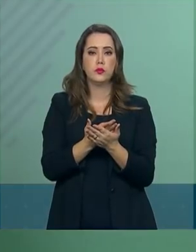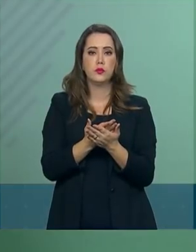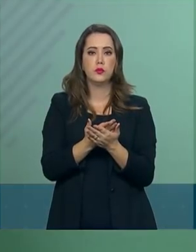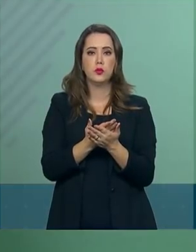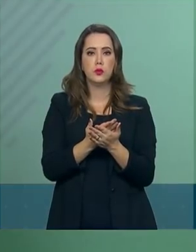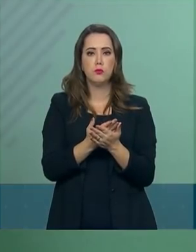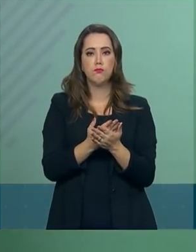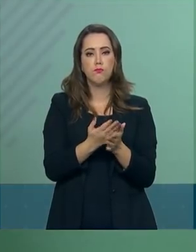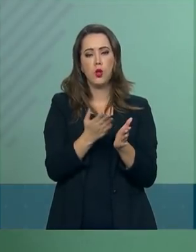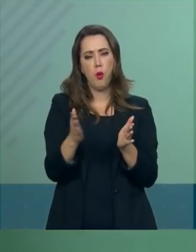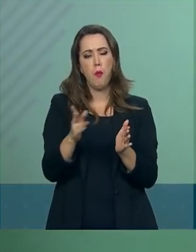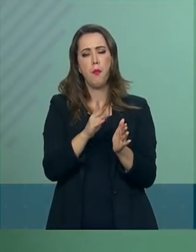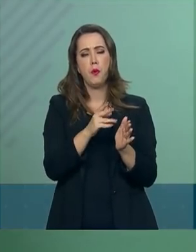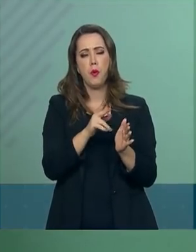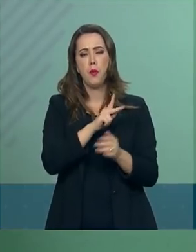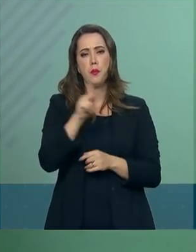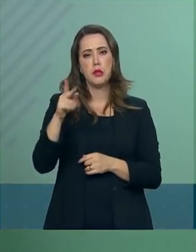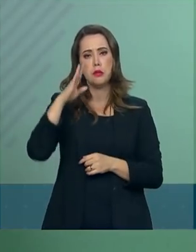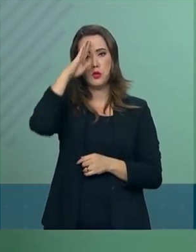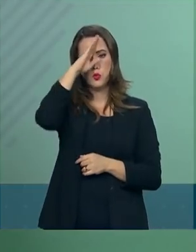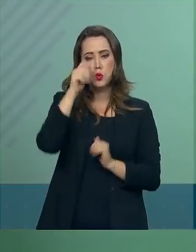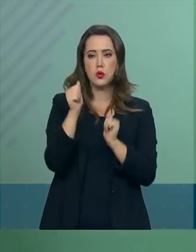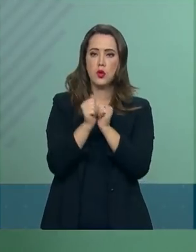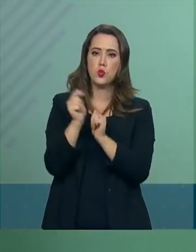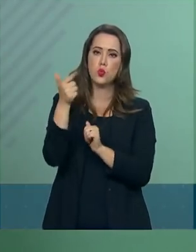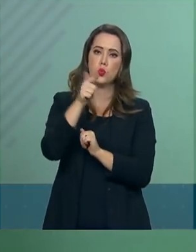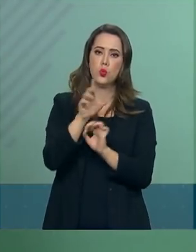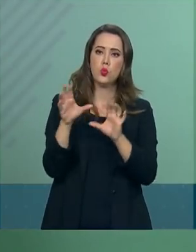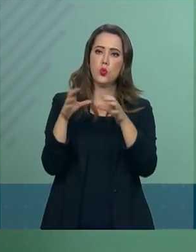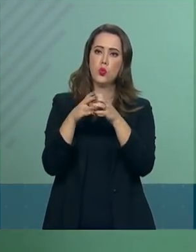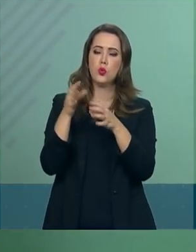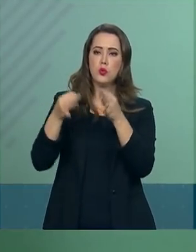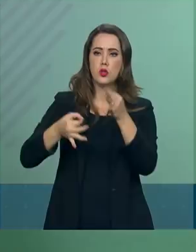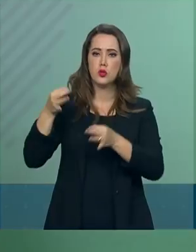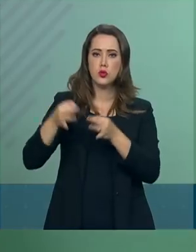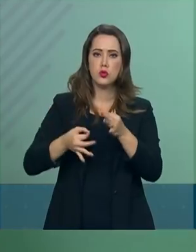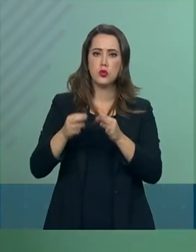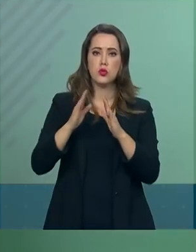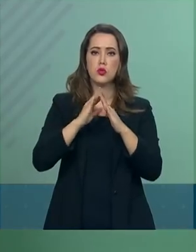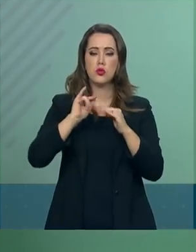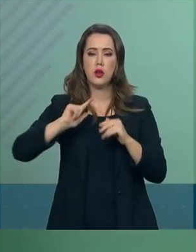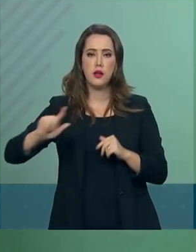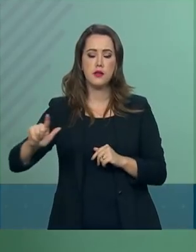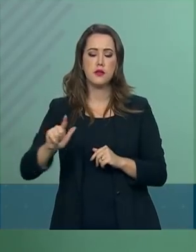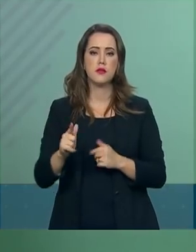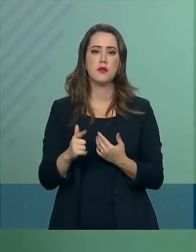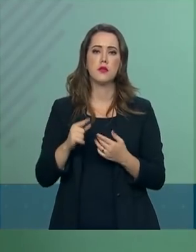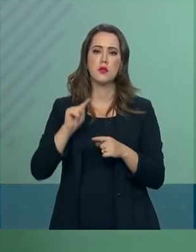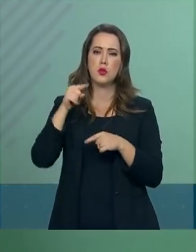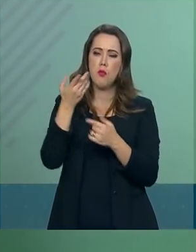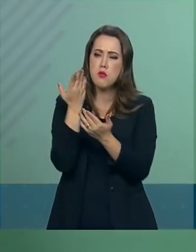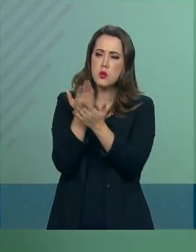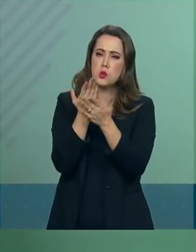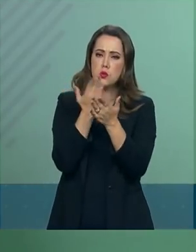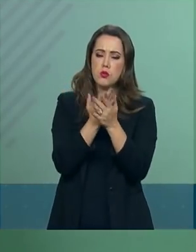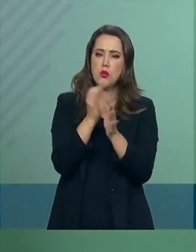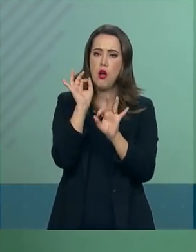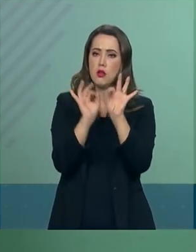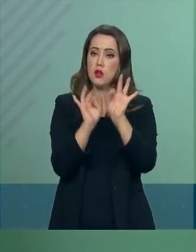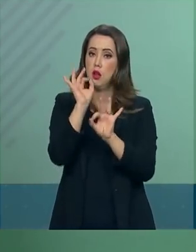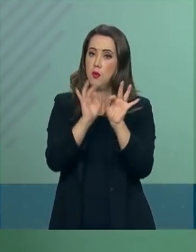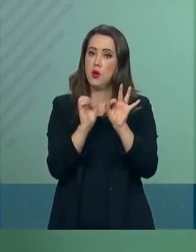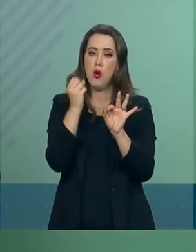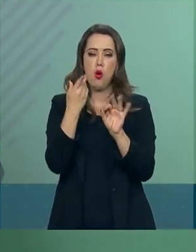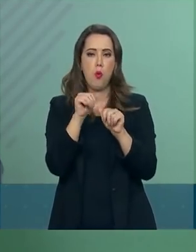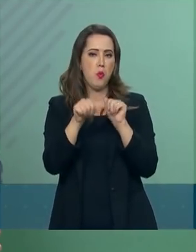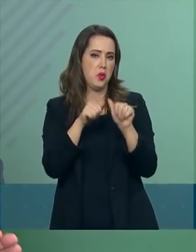por parte do presidente, junto com a nossa assessoria jurídica da Casa Civil, para, a partir dessa reavaliação, ajustar ou não